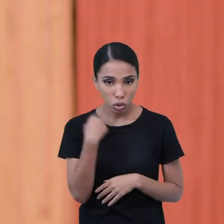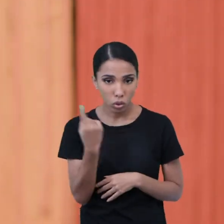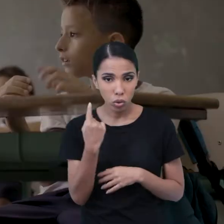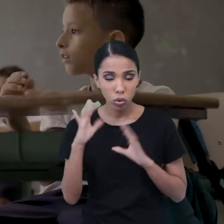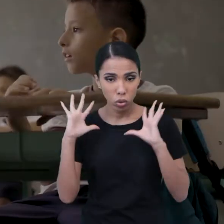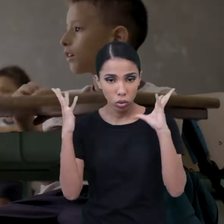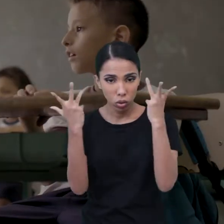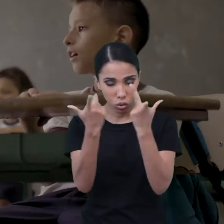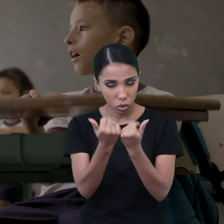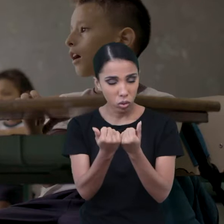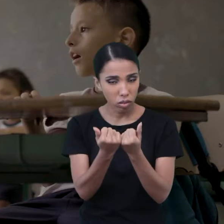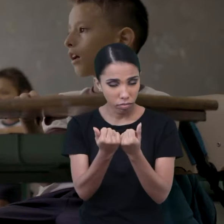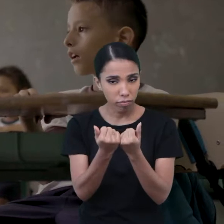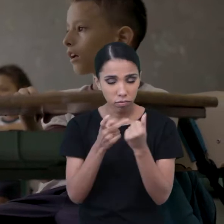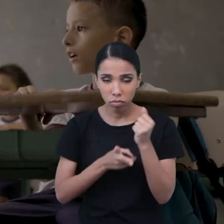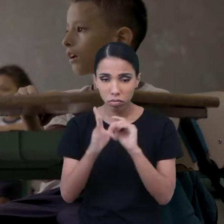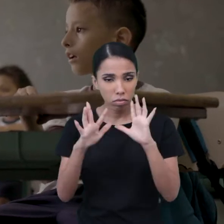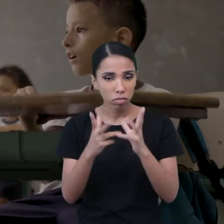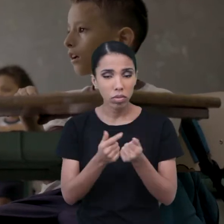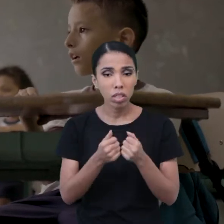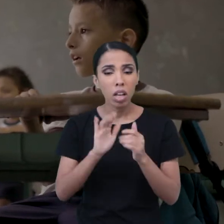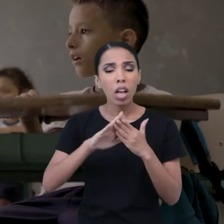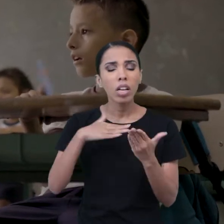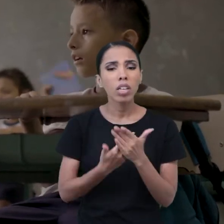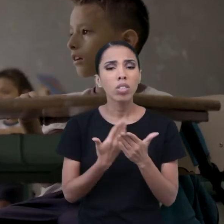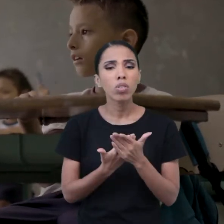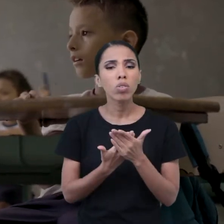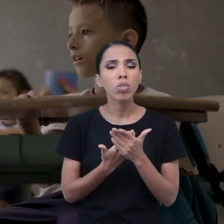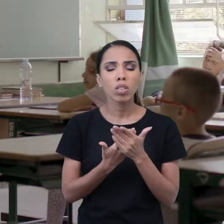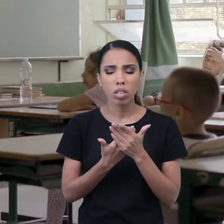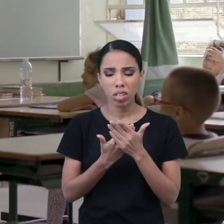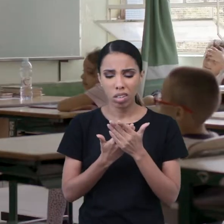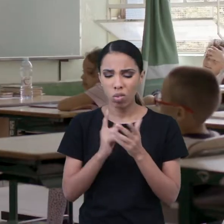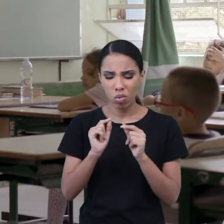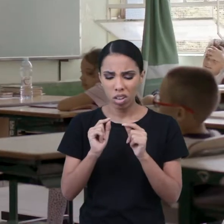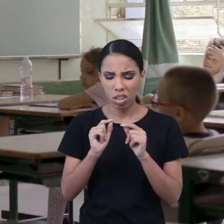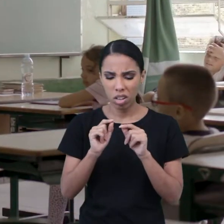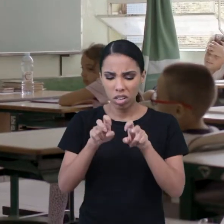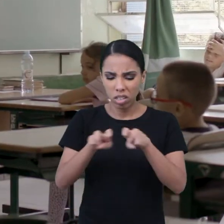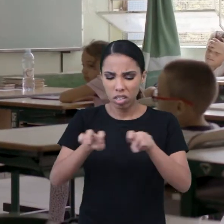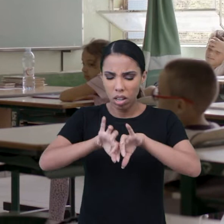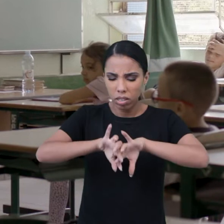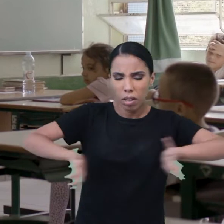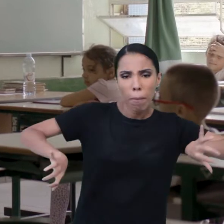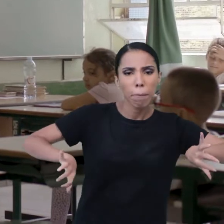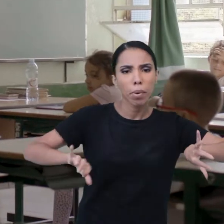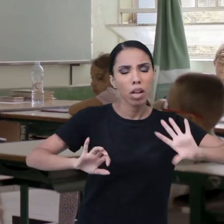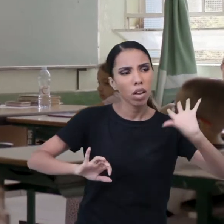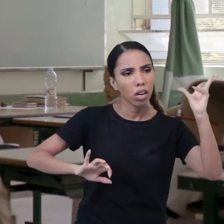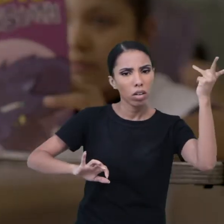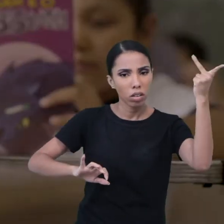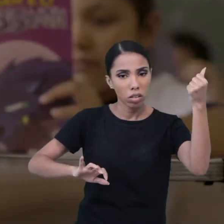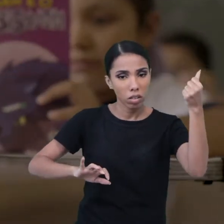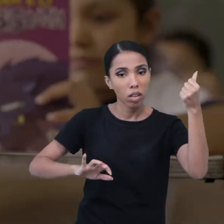evoluímos para estar na A escola trata as crianças como alguém separado da natureza. Então, se ela é separada da natureza,